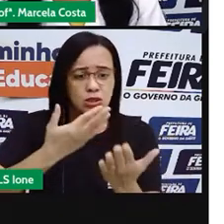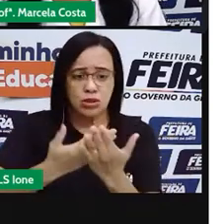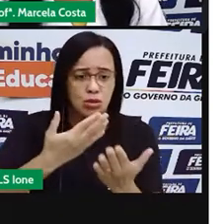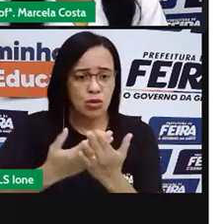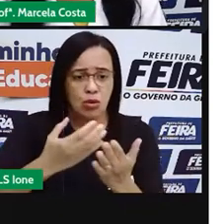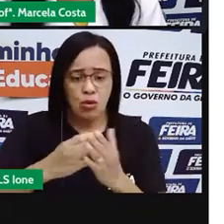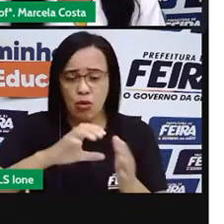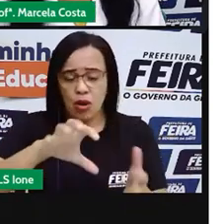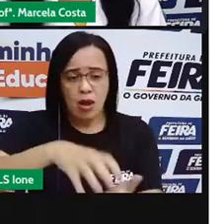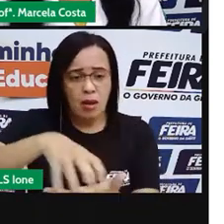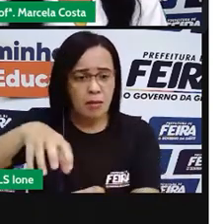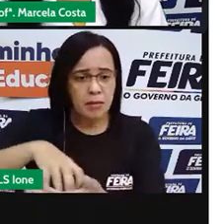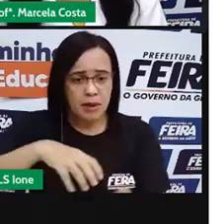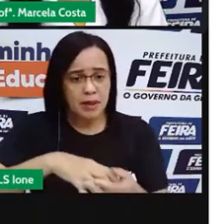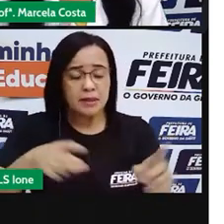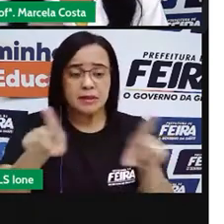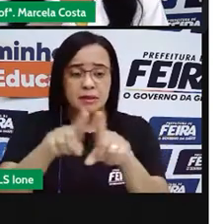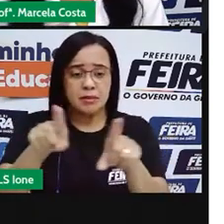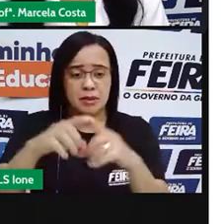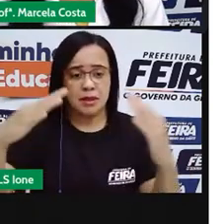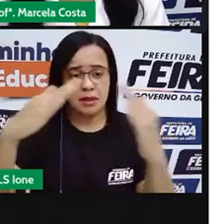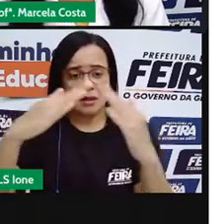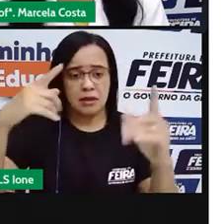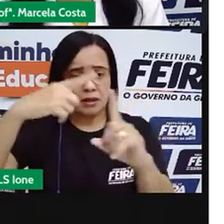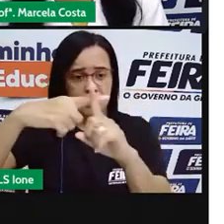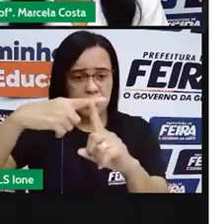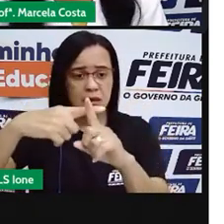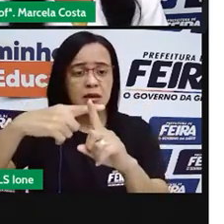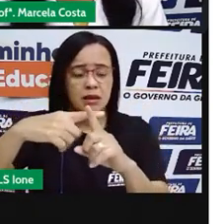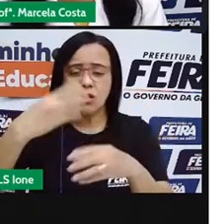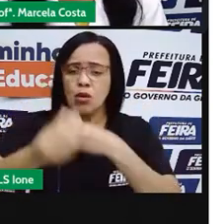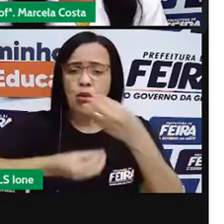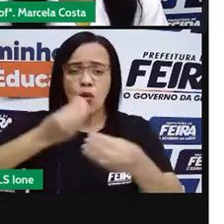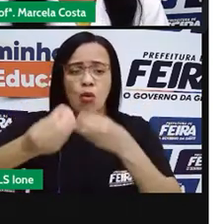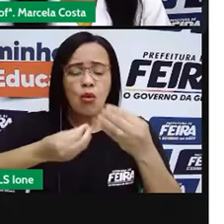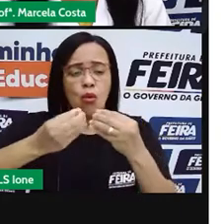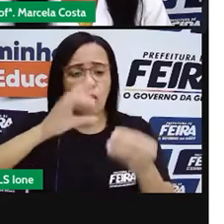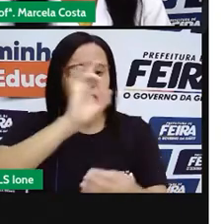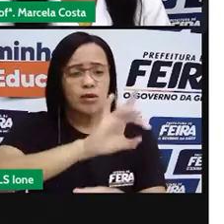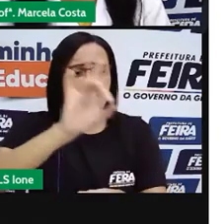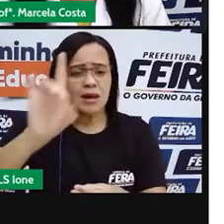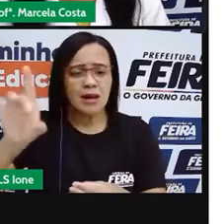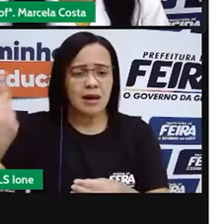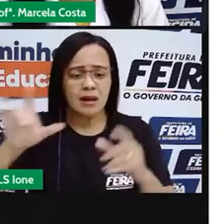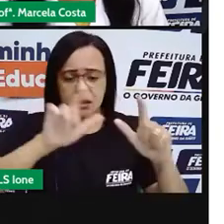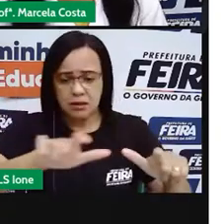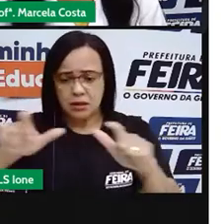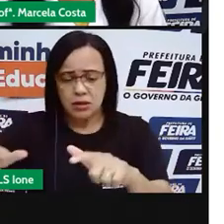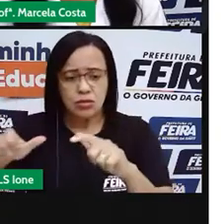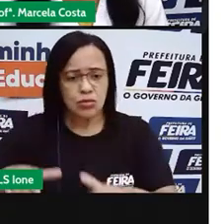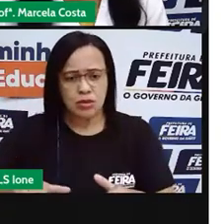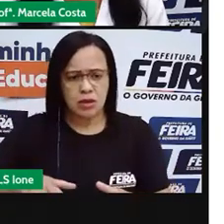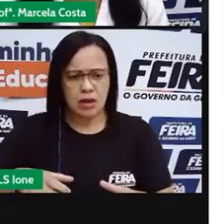aprender como se comportar também nesses espaços, tá?